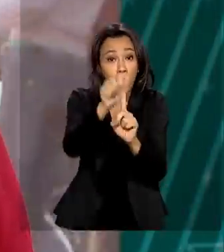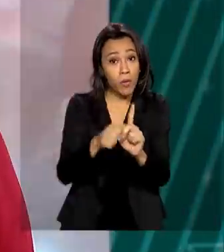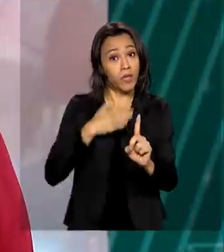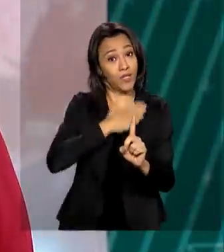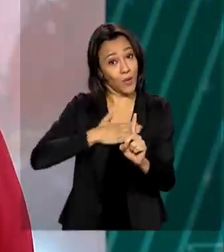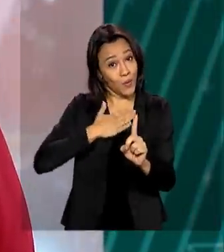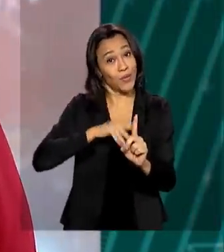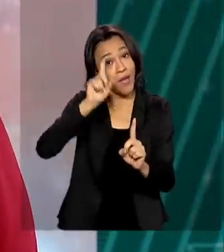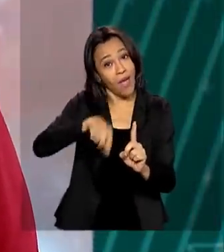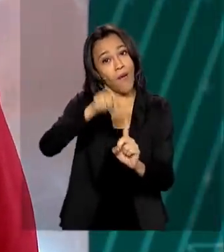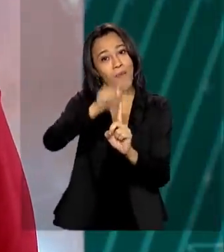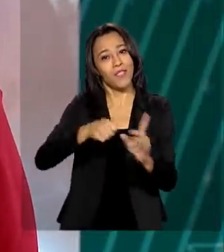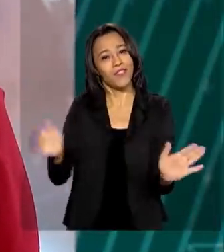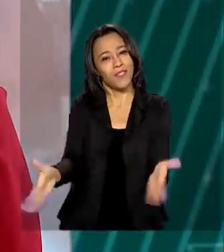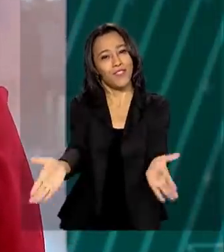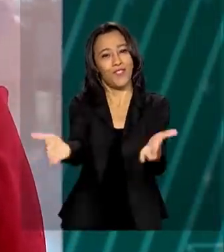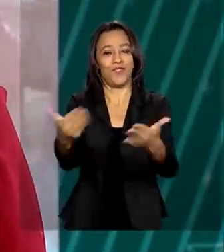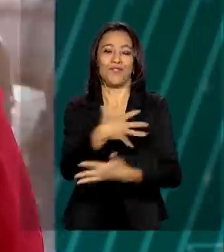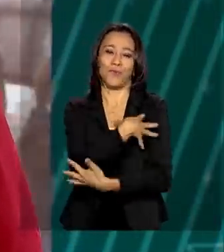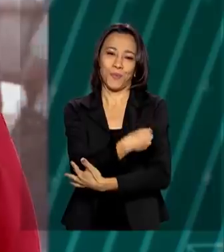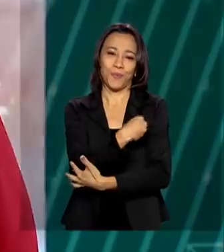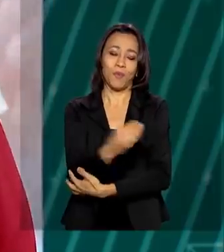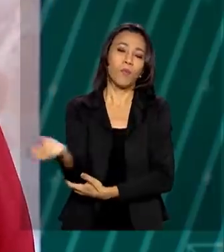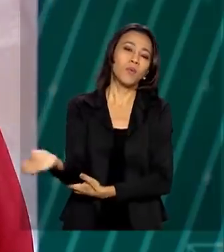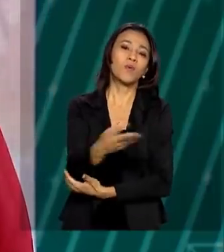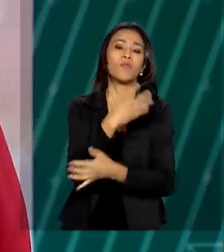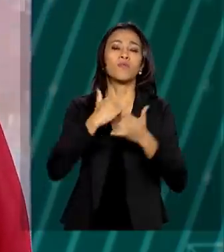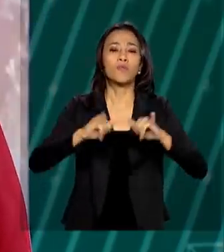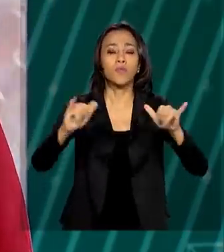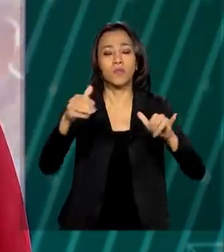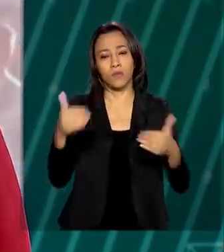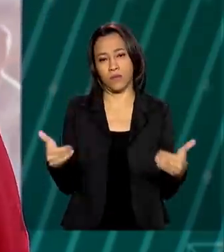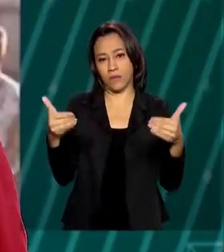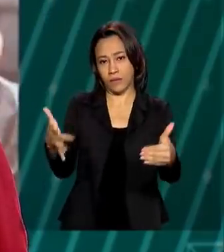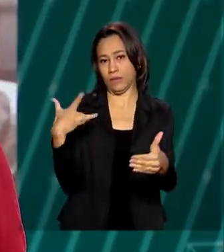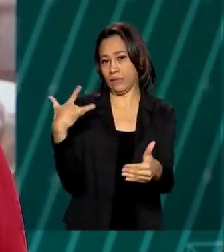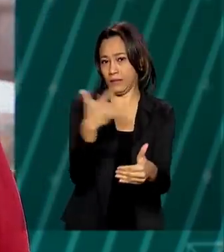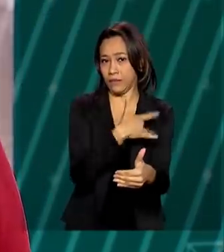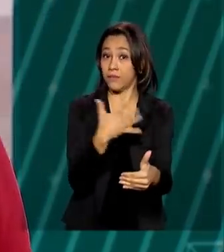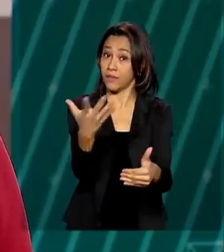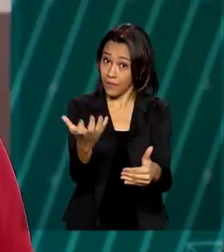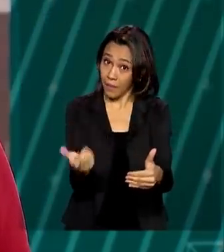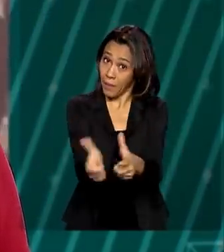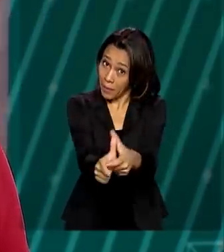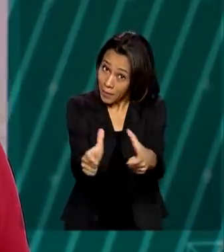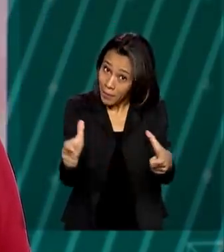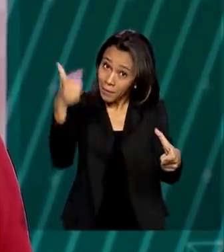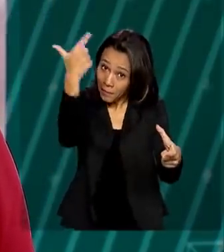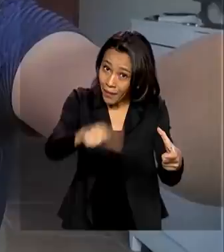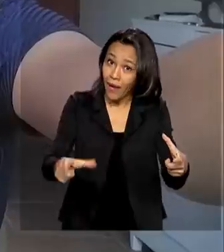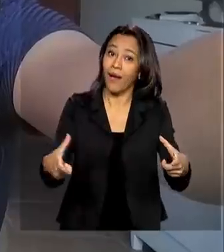incentivo à amamentação, uma nova campanha do Ministério da Saúde quer ampliar ainda mais esses números.